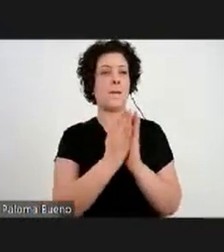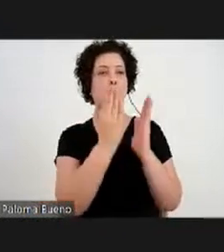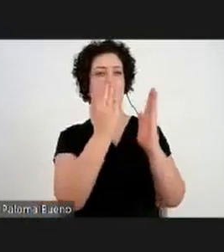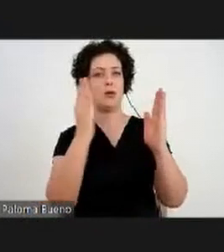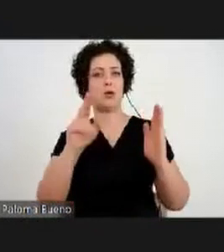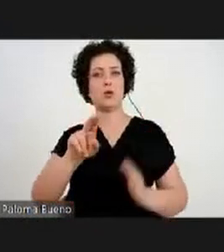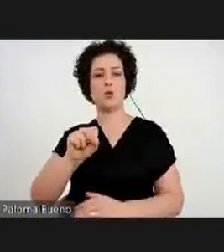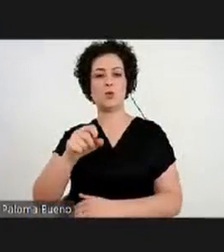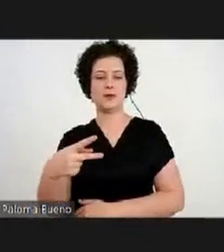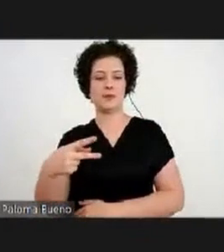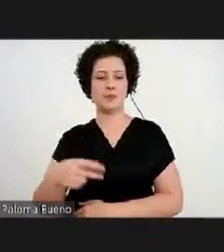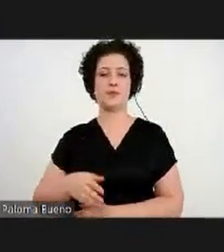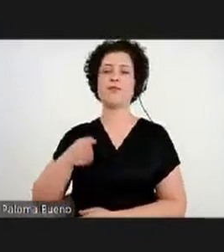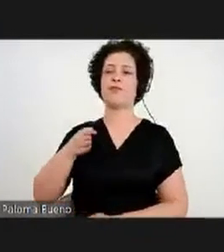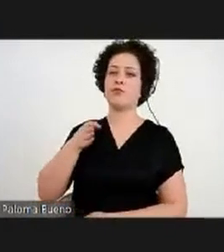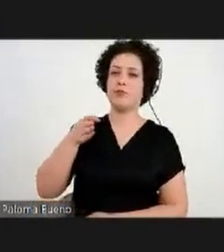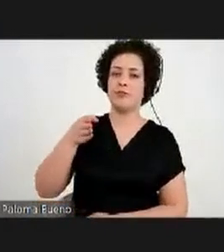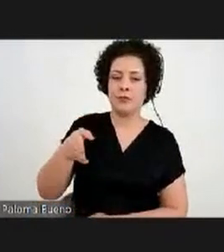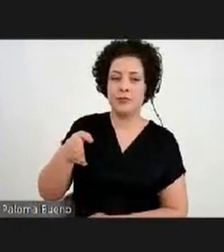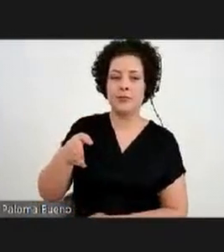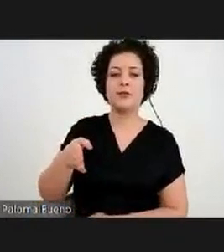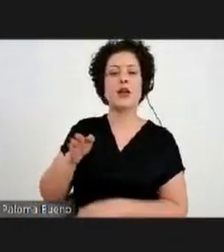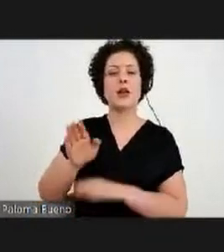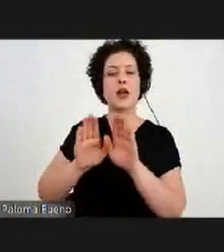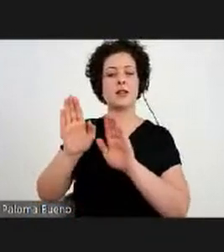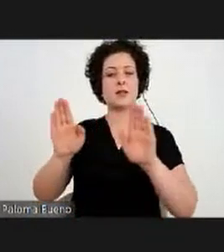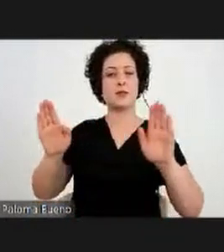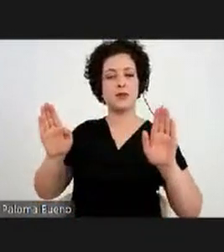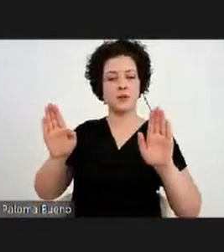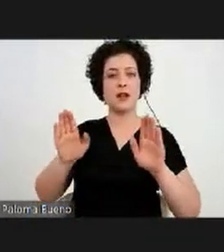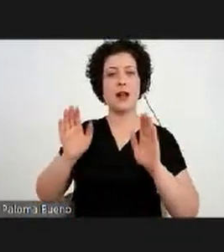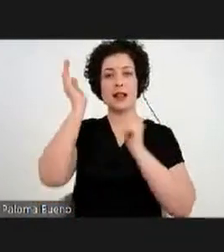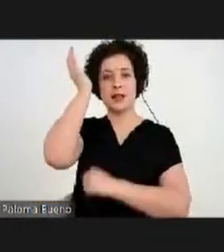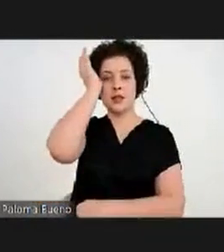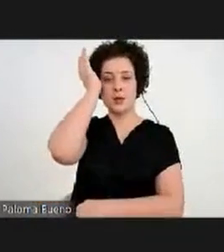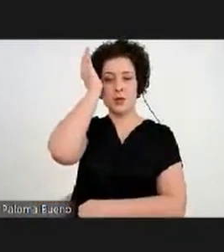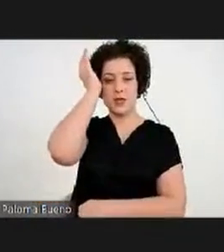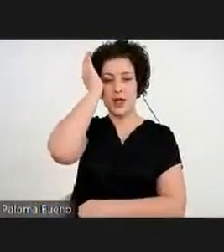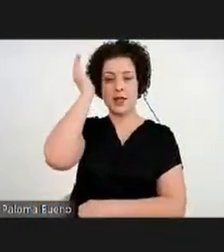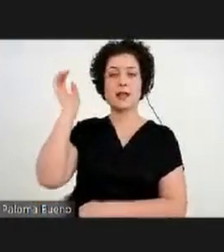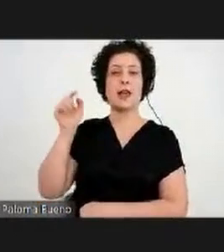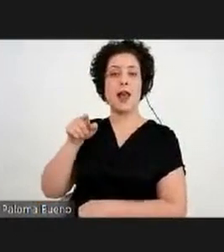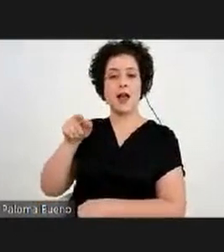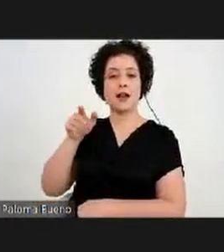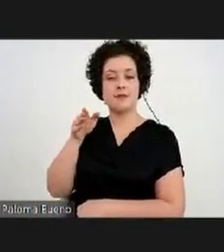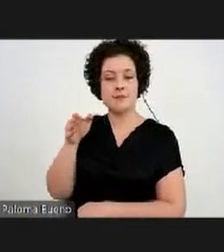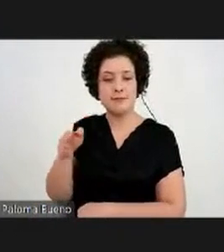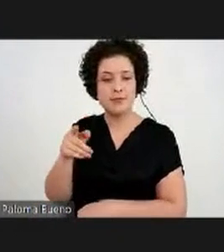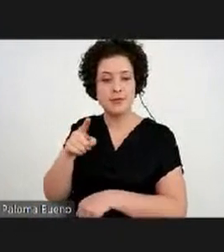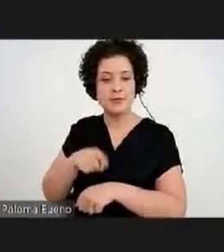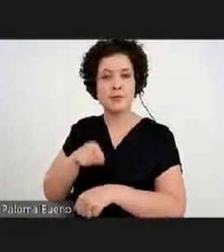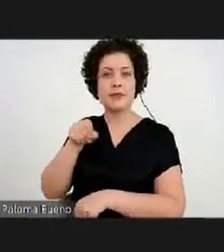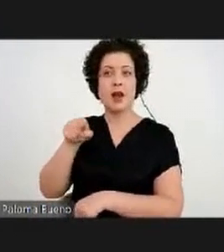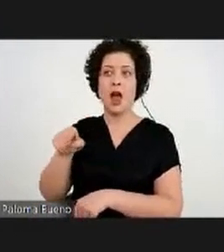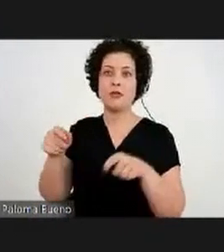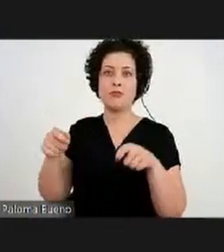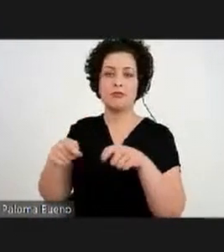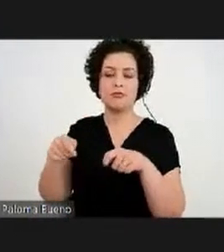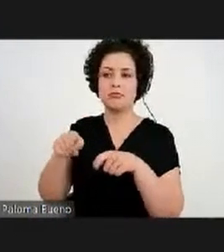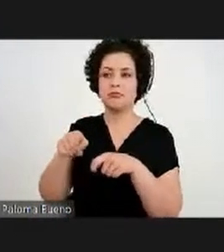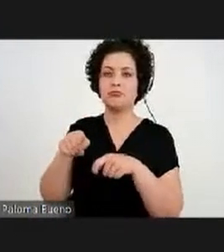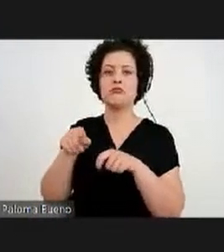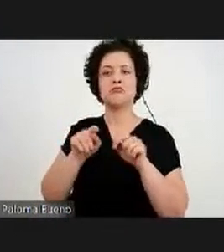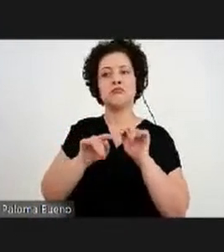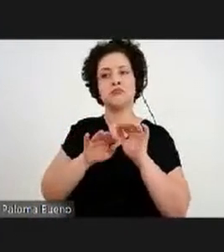USP. Nós fomos à exposição do SESC, e eles foram, no momento que eles pudessem, na